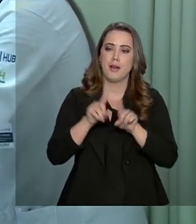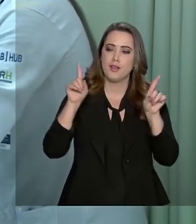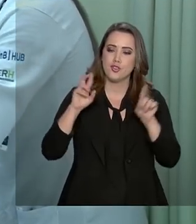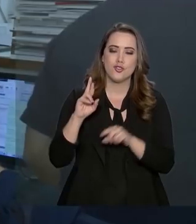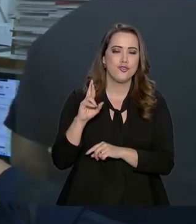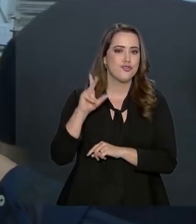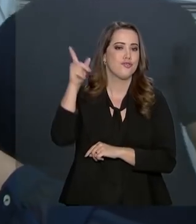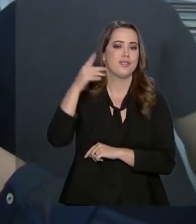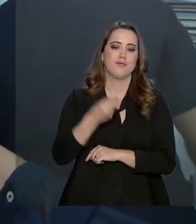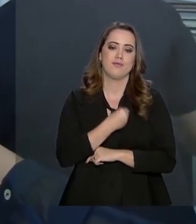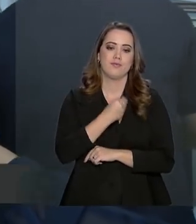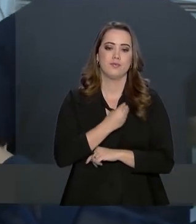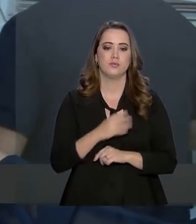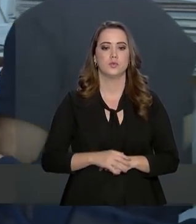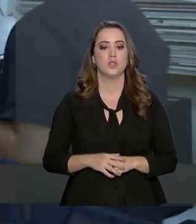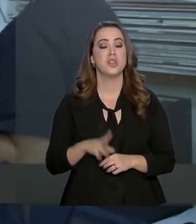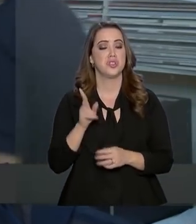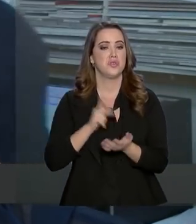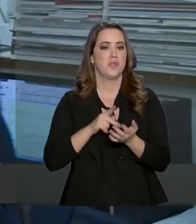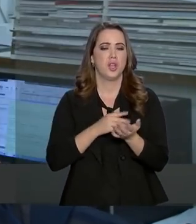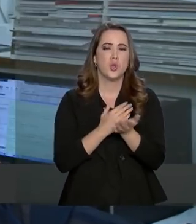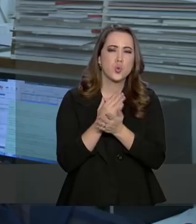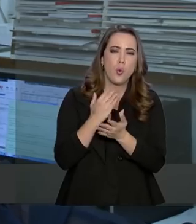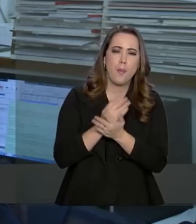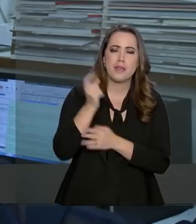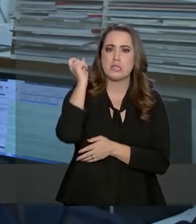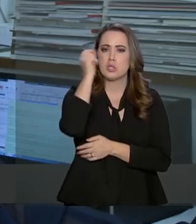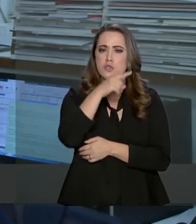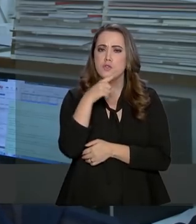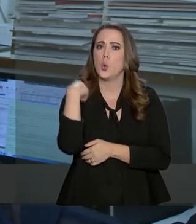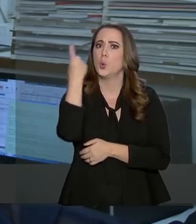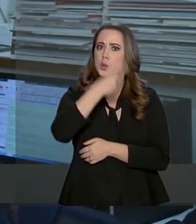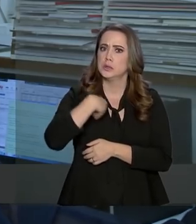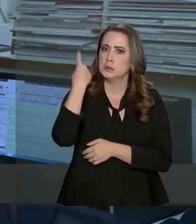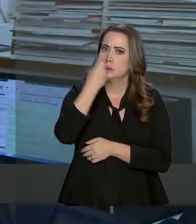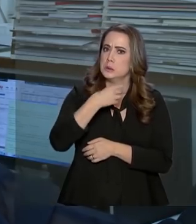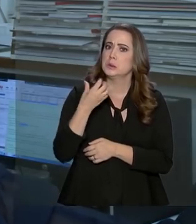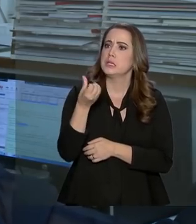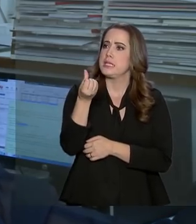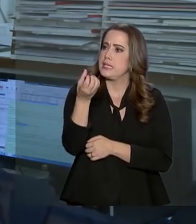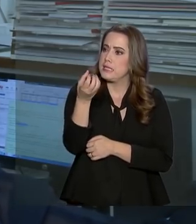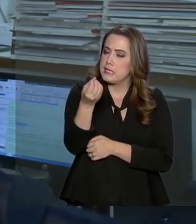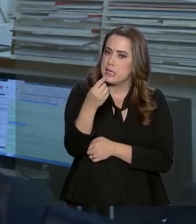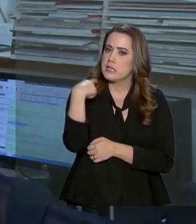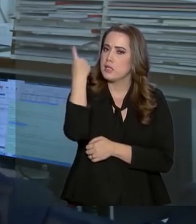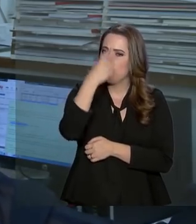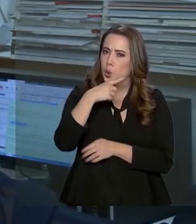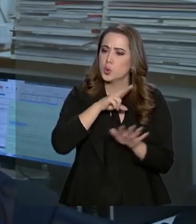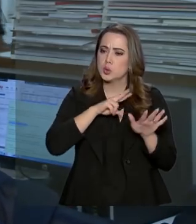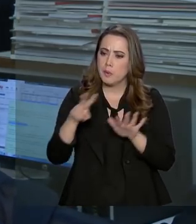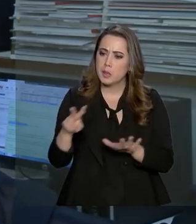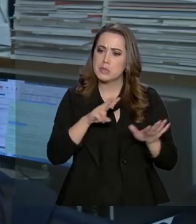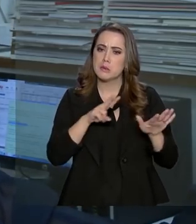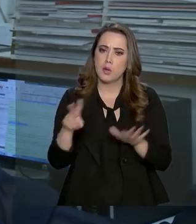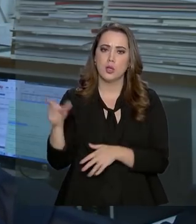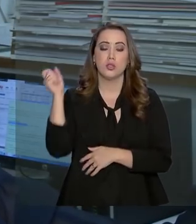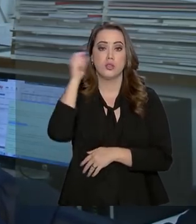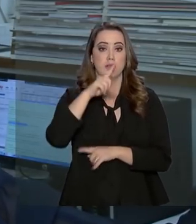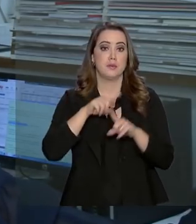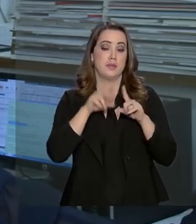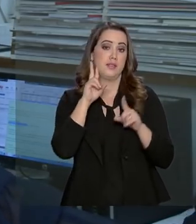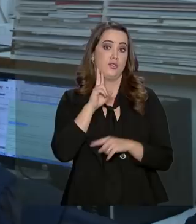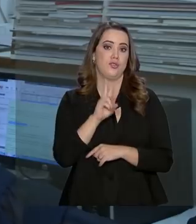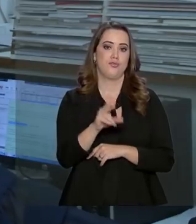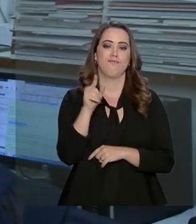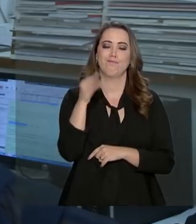a diferença. Realmente, no começo, é um pouco mais difícil. A carga horária é bem pesada. Fazer 60 horas por semana não é fácil. Mas, assim, a gente vê